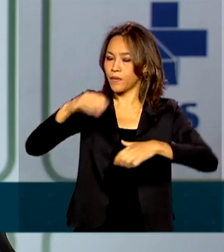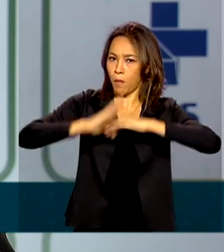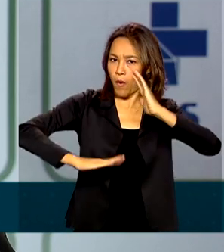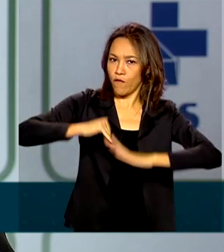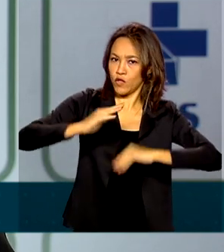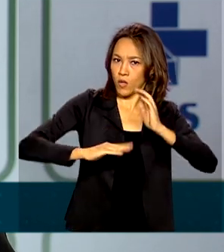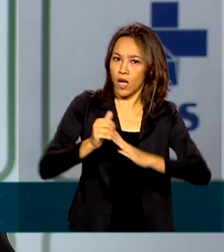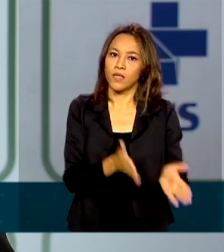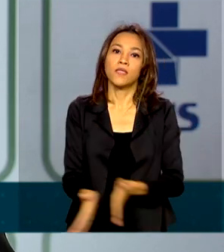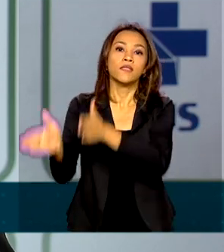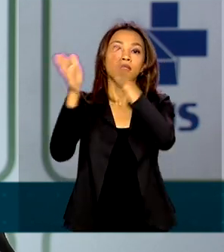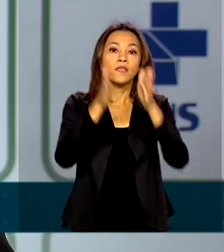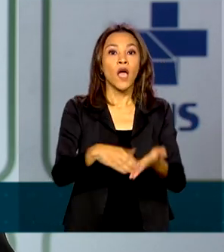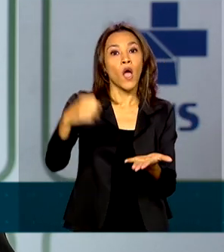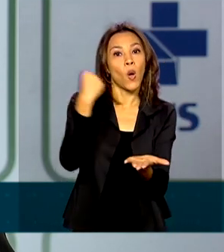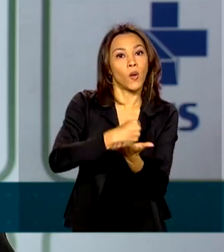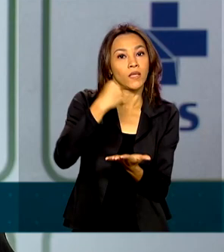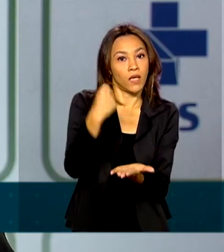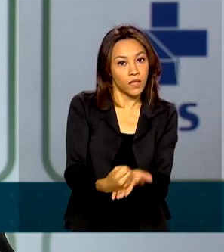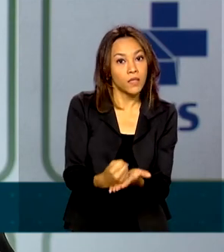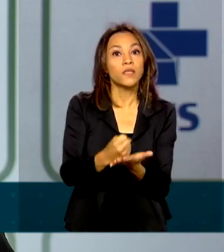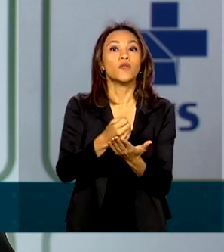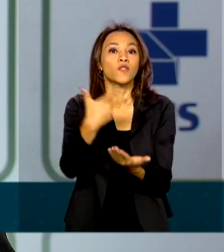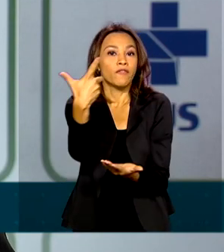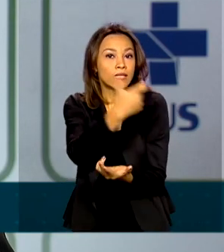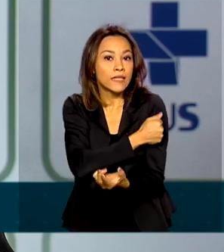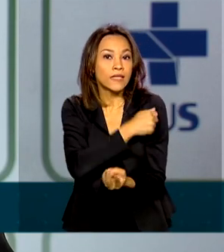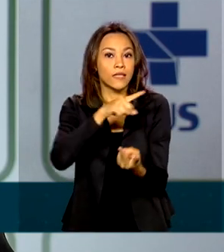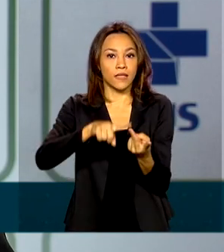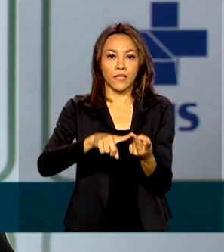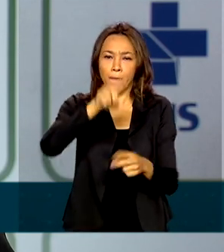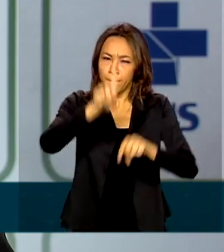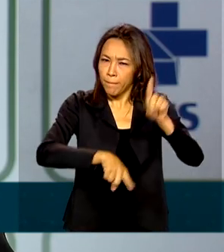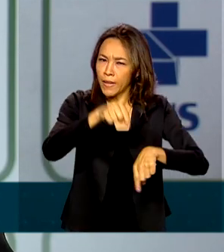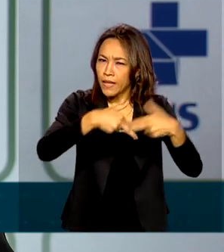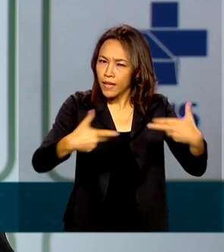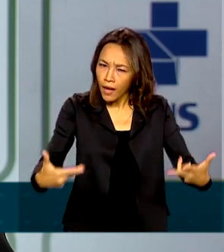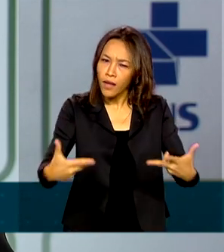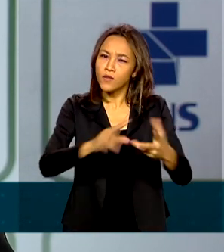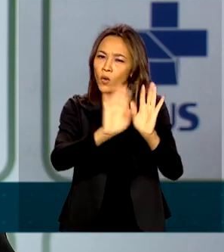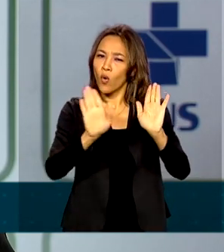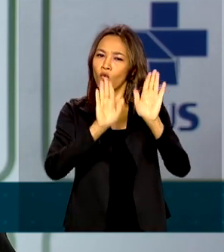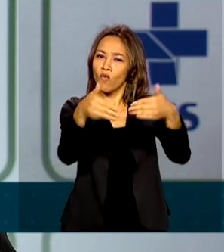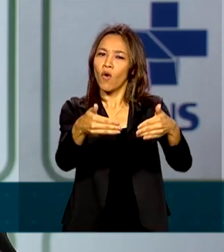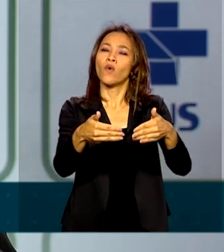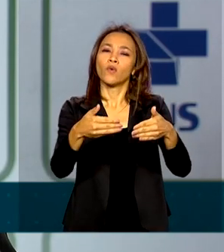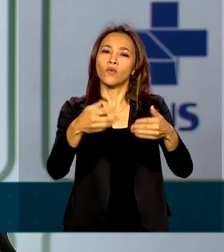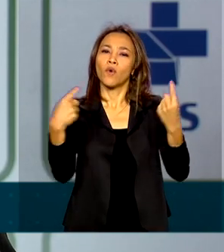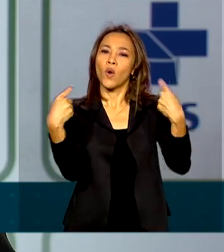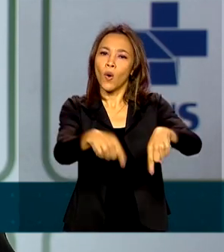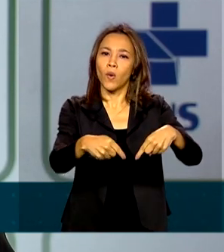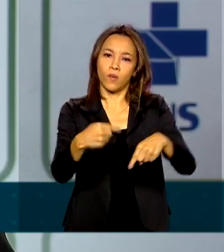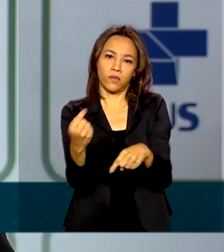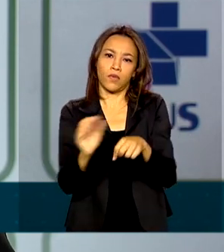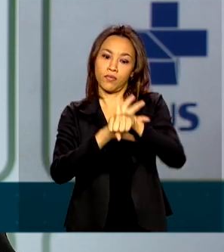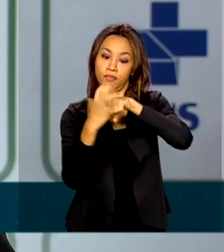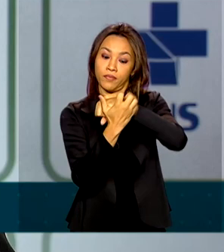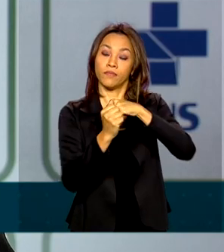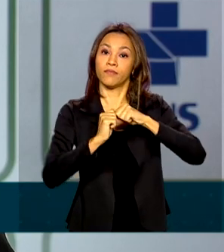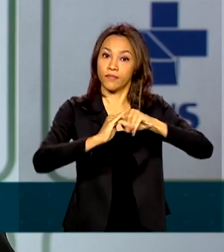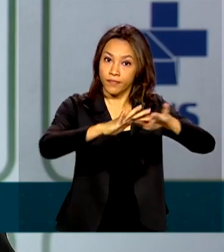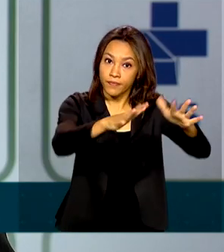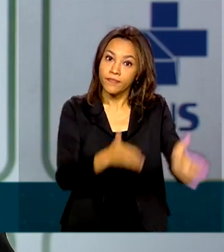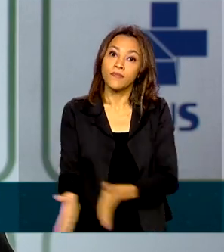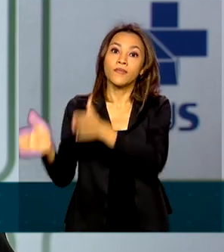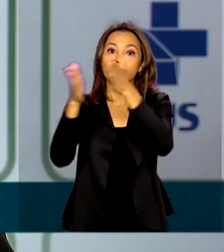contratação de vacinas e de insumos destinados à vacinação contra a Covid-19 antes do registro sanitário